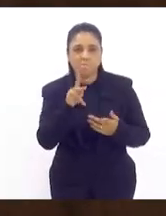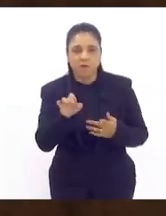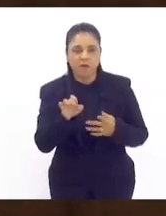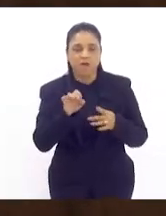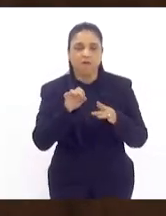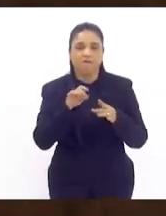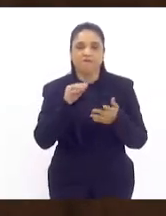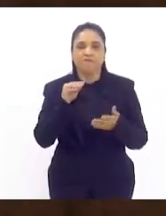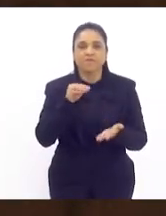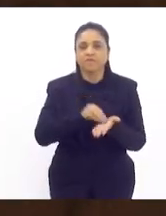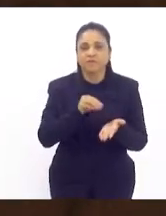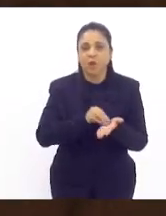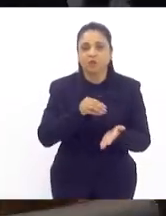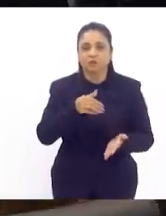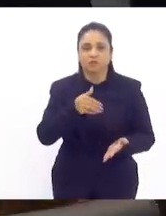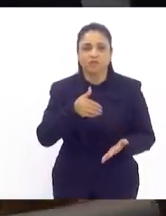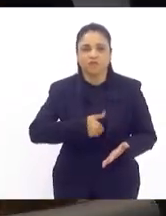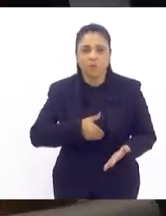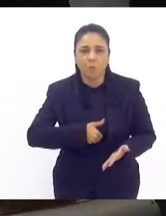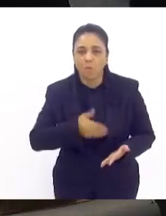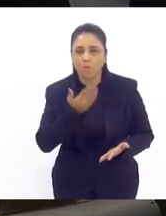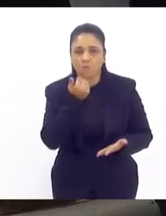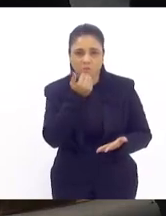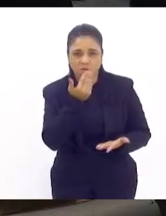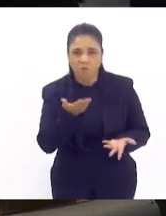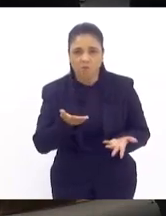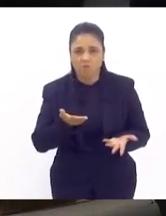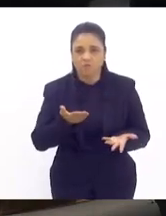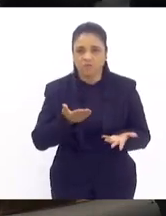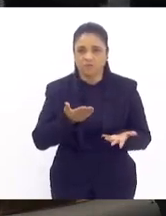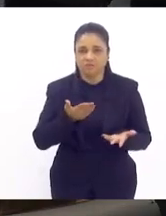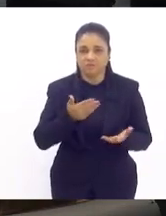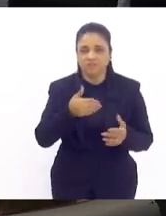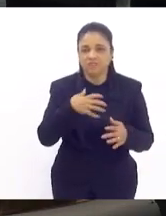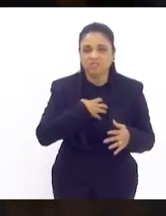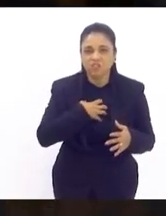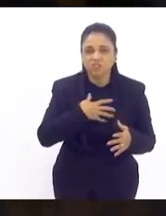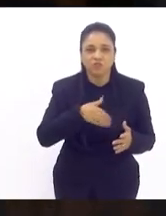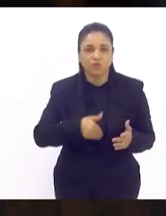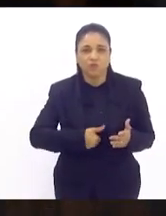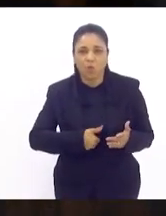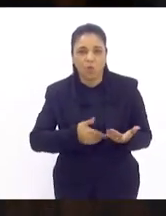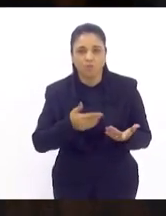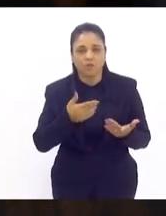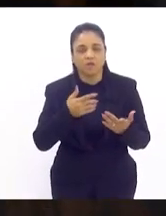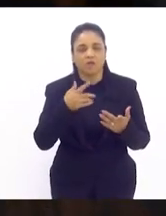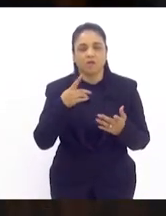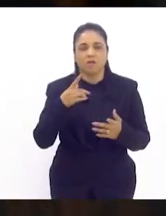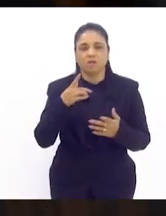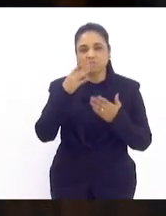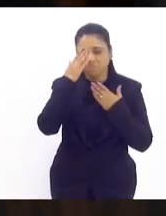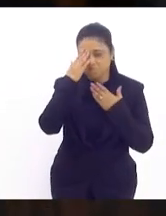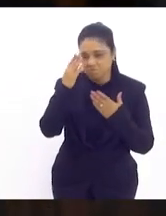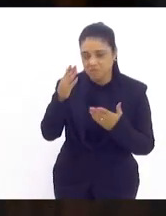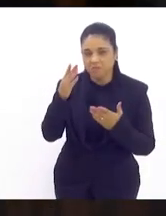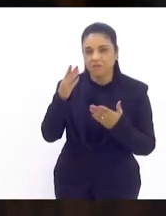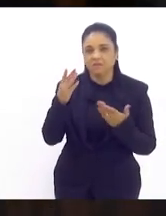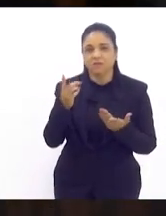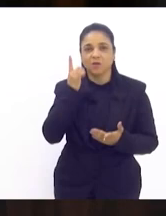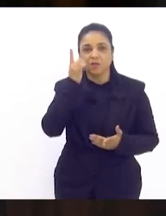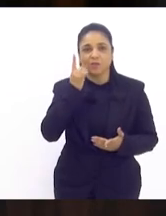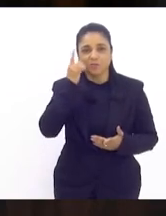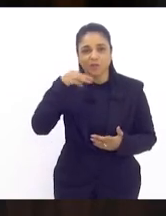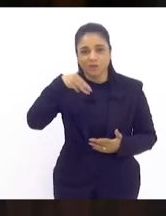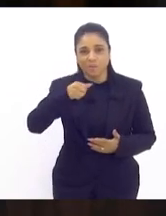esse entendimento obrigada presidente nossa nossa nobre deputada Marta Rocha com a palavra eu quero